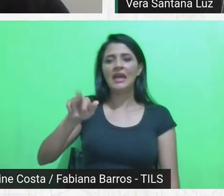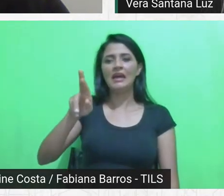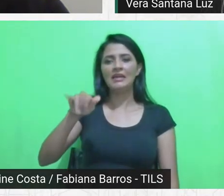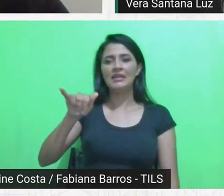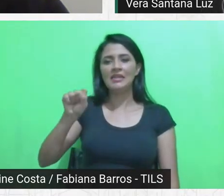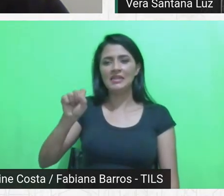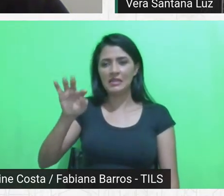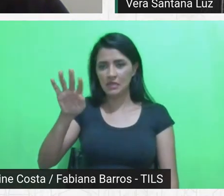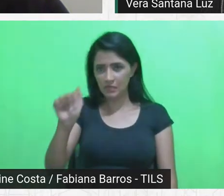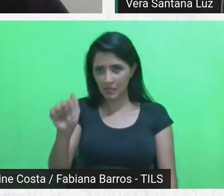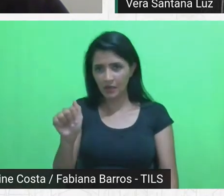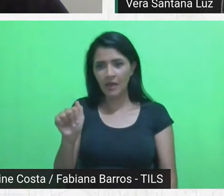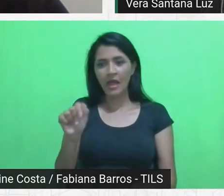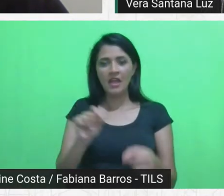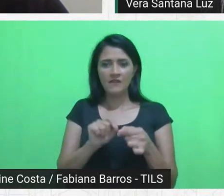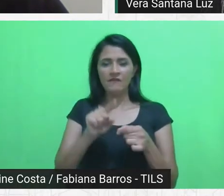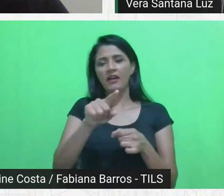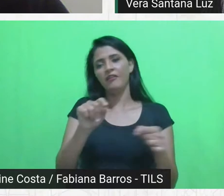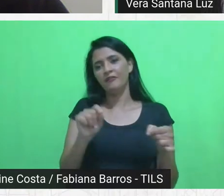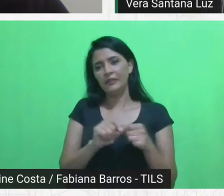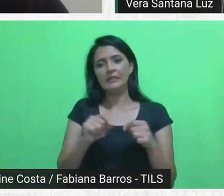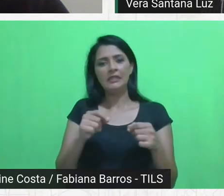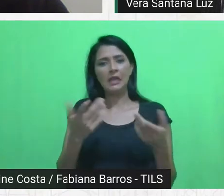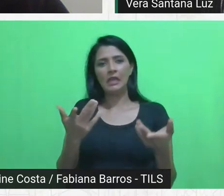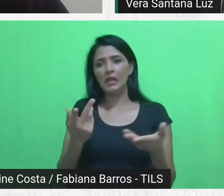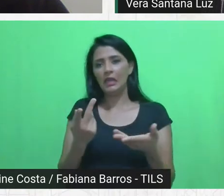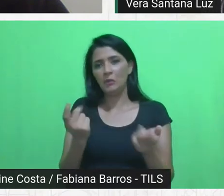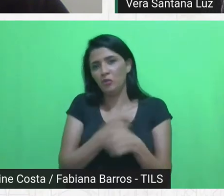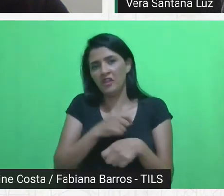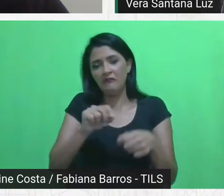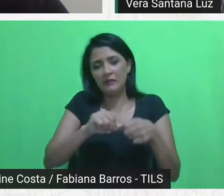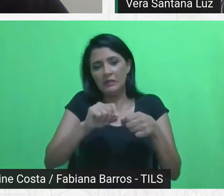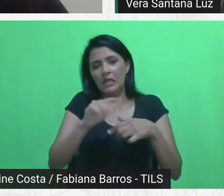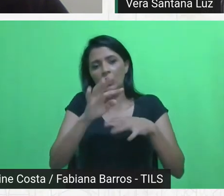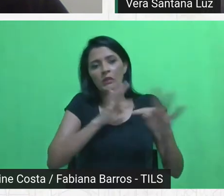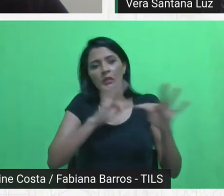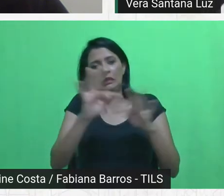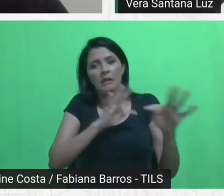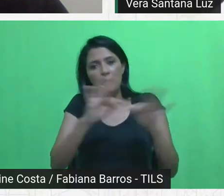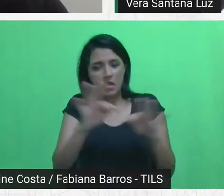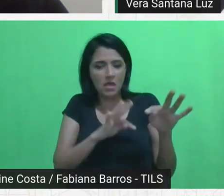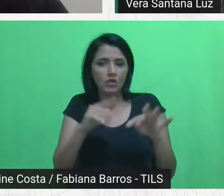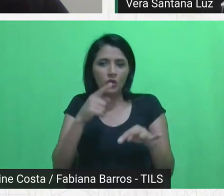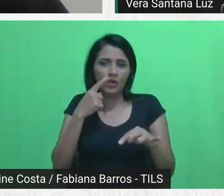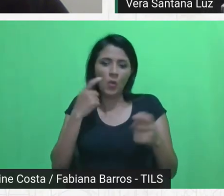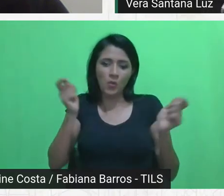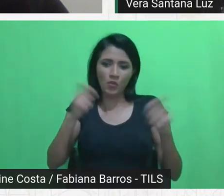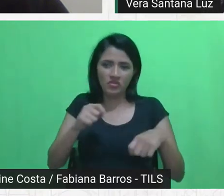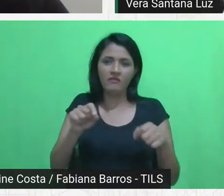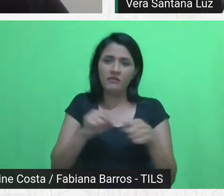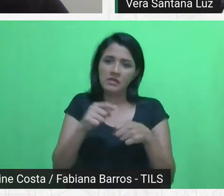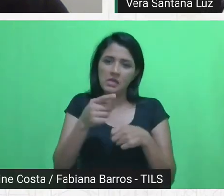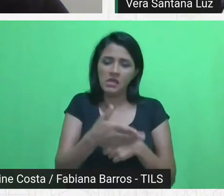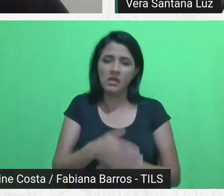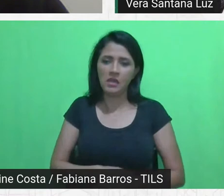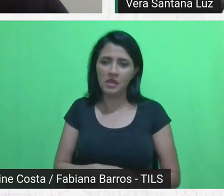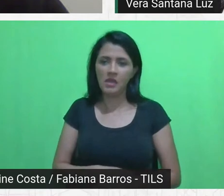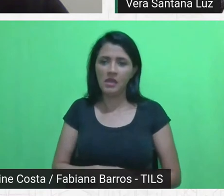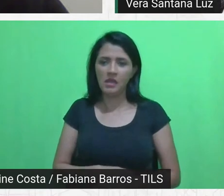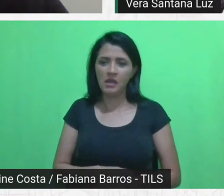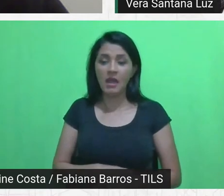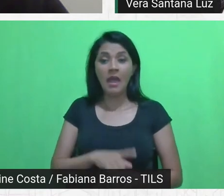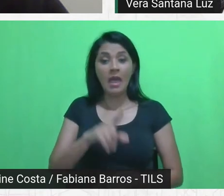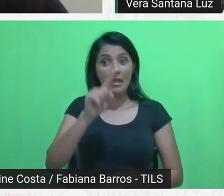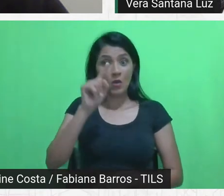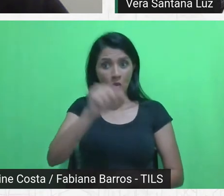fazer uma profilaxia quando puder fazer um tratamento, mas necessariamente uma profilaxia. Essa tal gestão pública